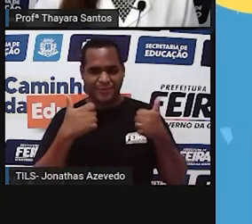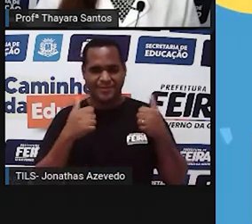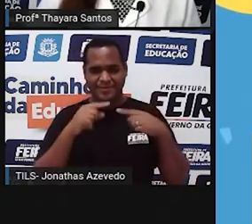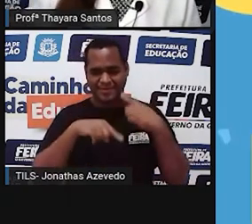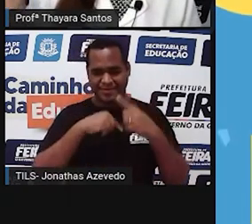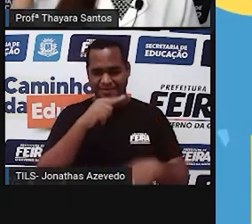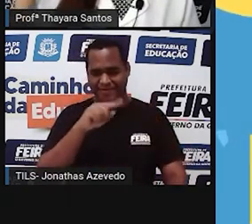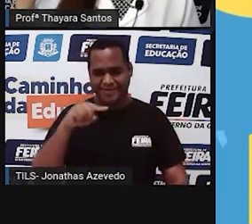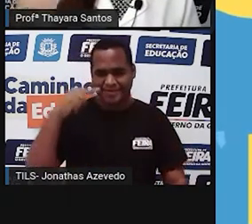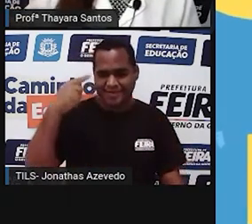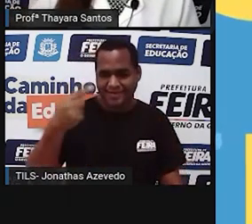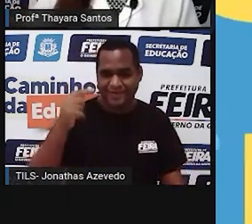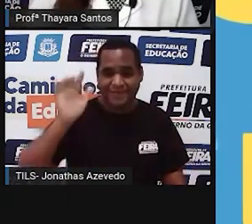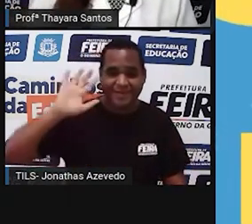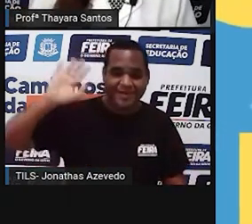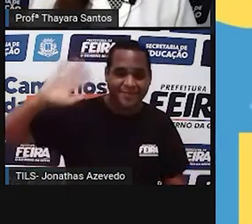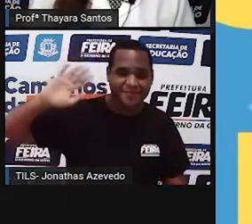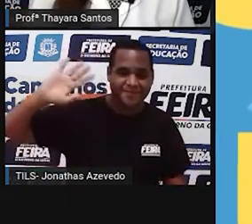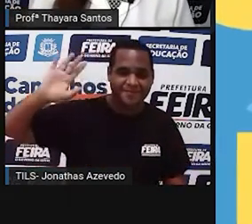aula, gente. Tchau, tchau.